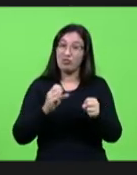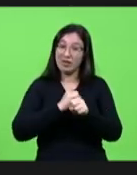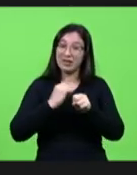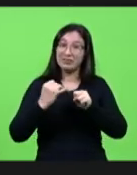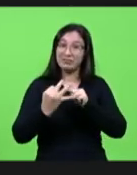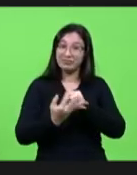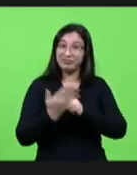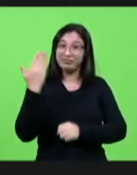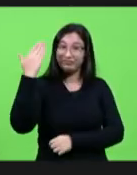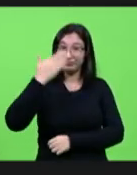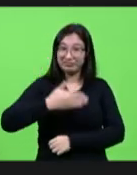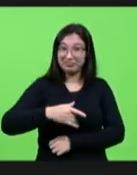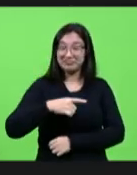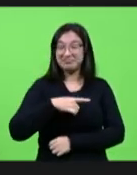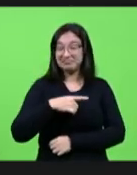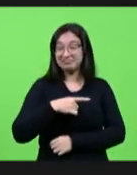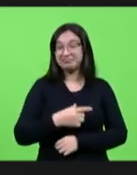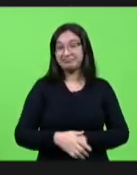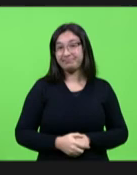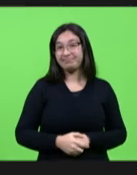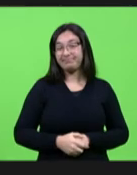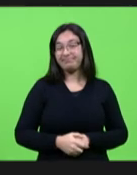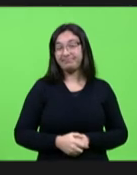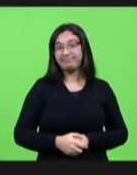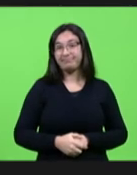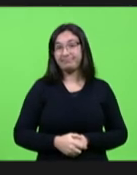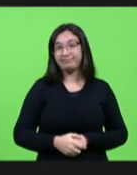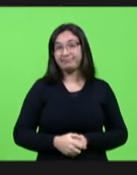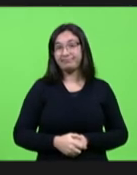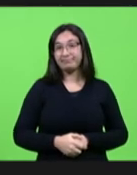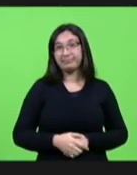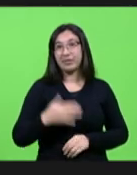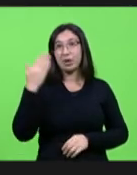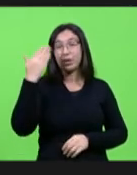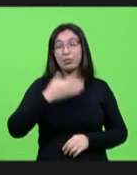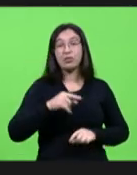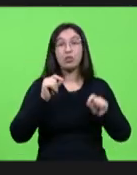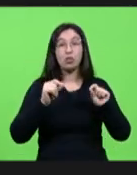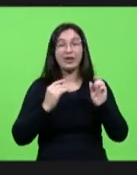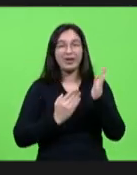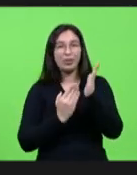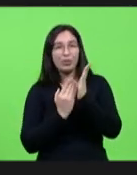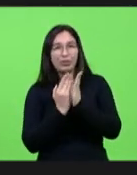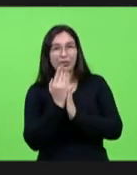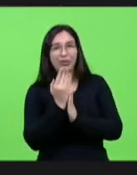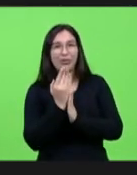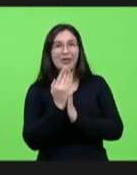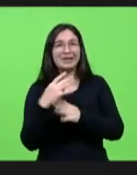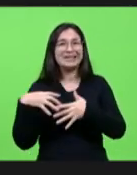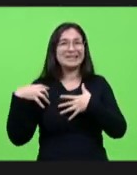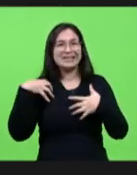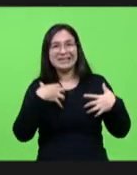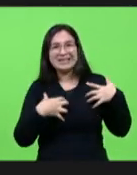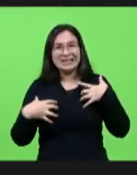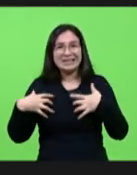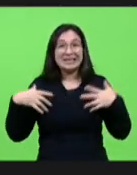isso prova um índice que aumenta o desespero